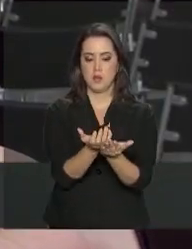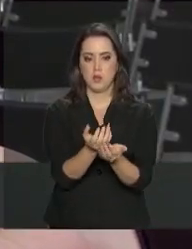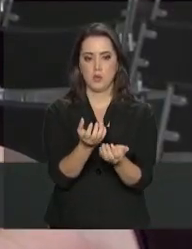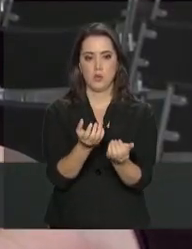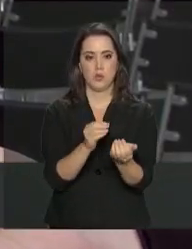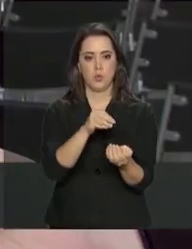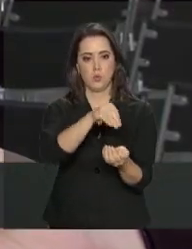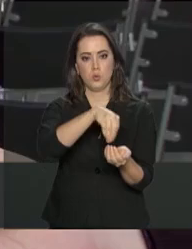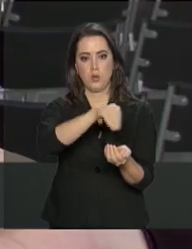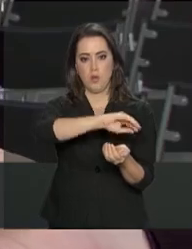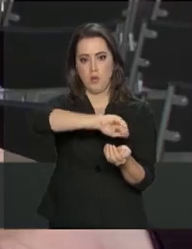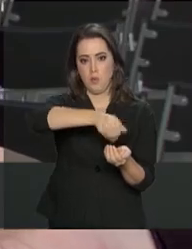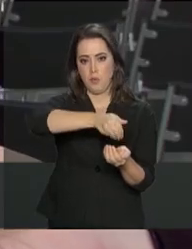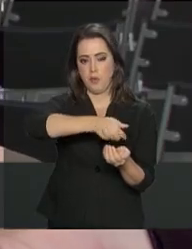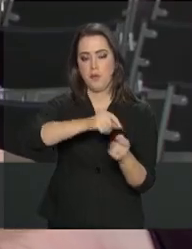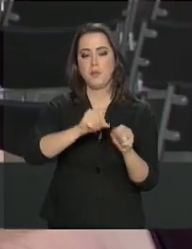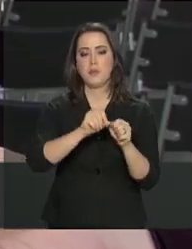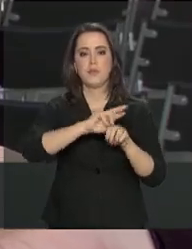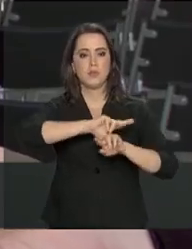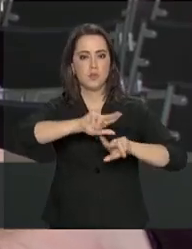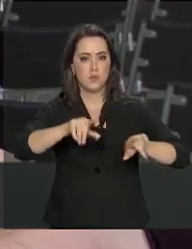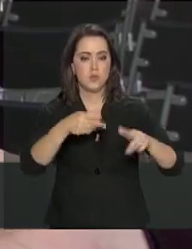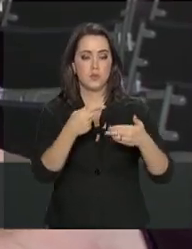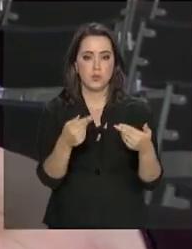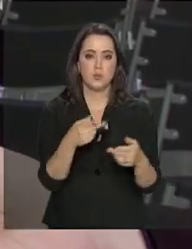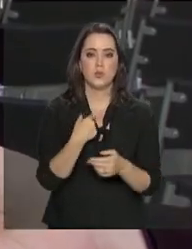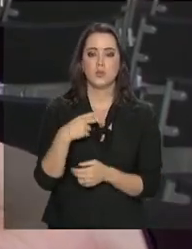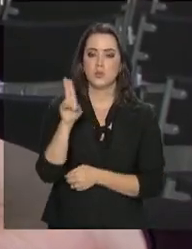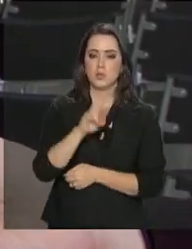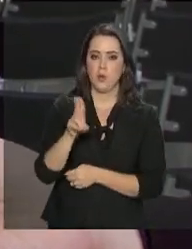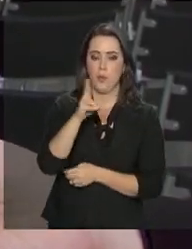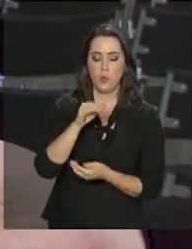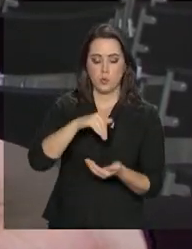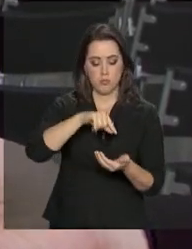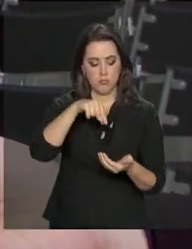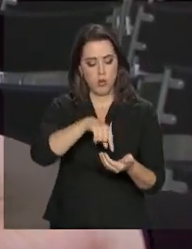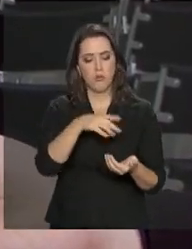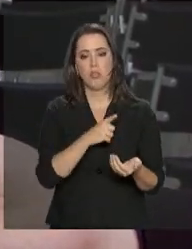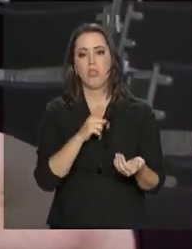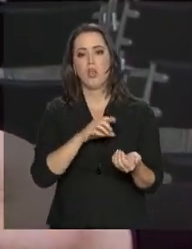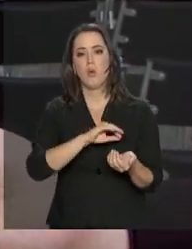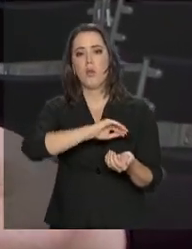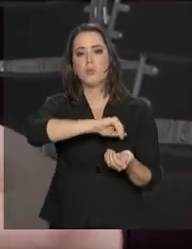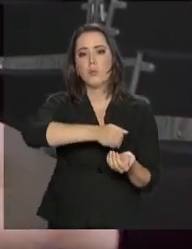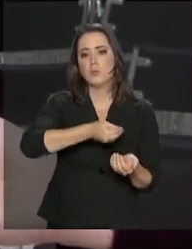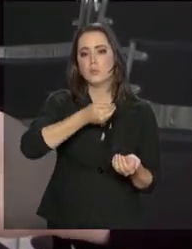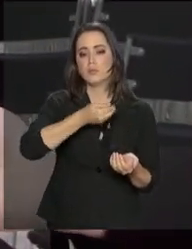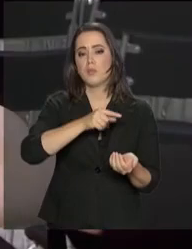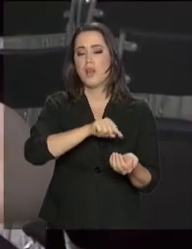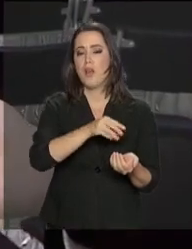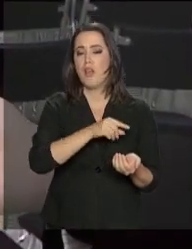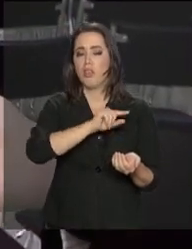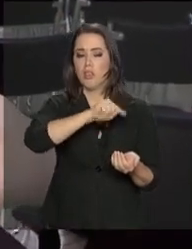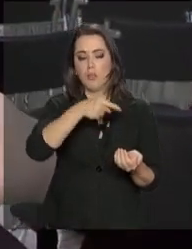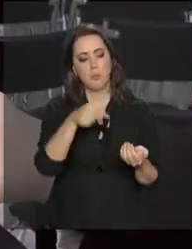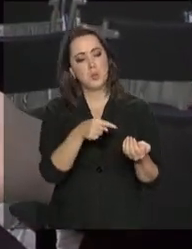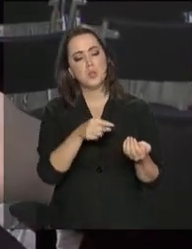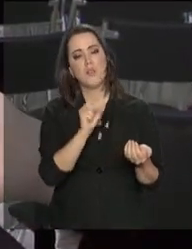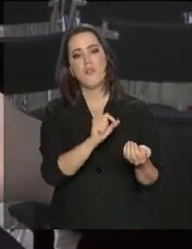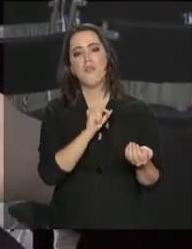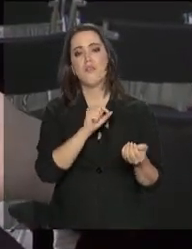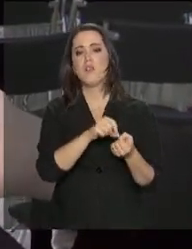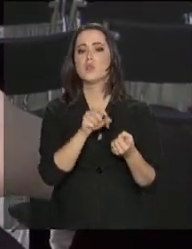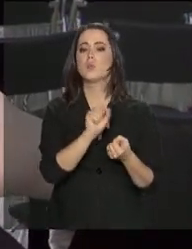produzir suco, geléia, polpa, acaba-se gerando esse resíduo que é a casca. E aí, a partir da casca, eu fiquei muito